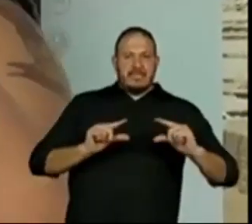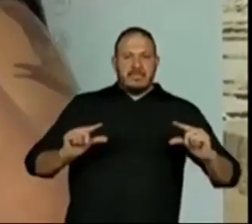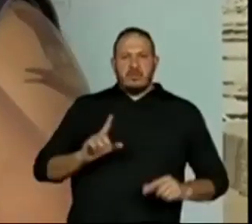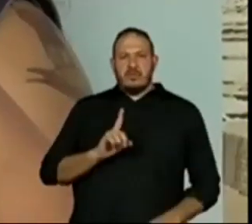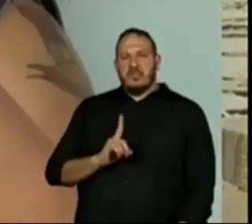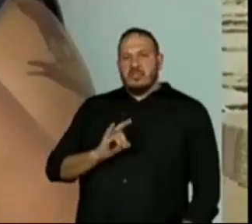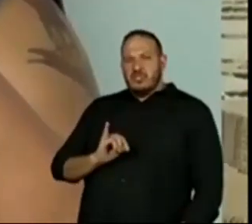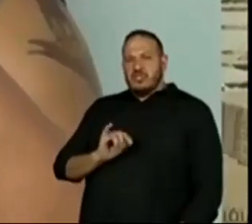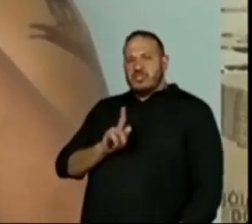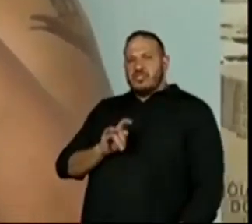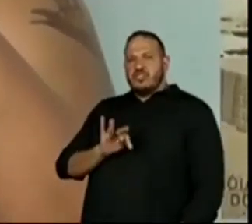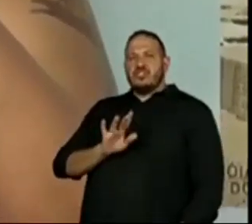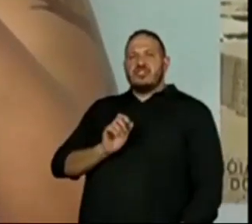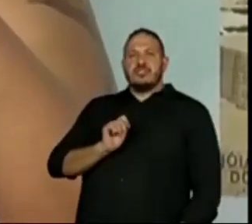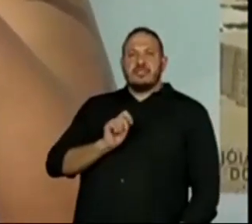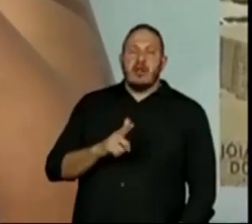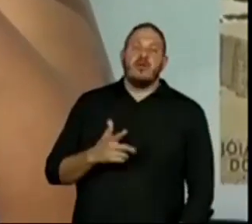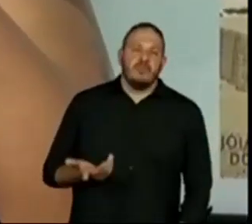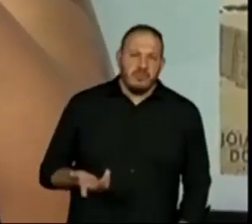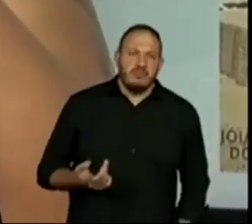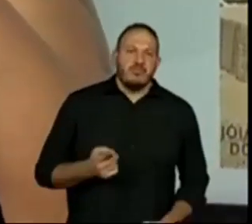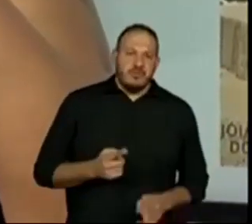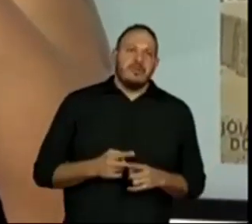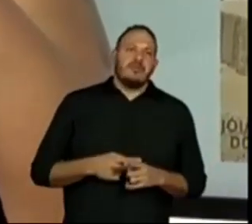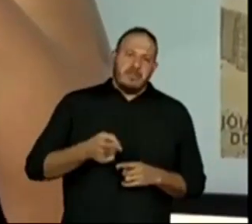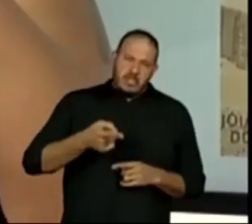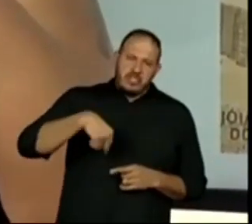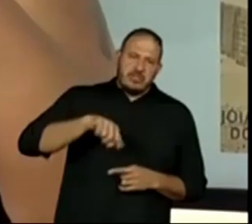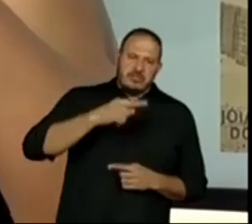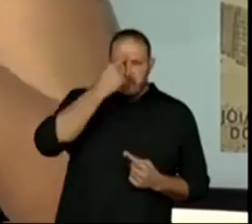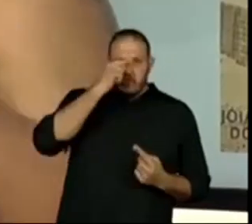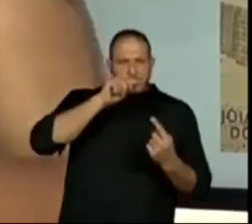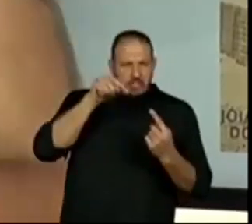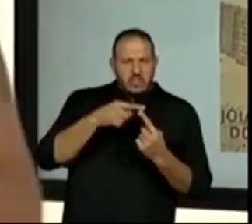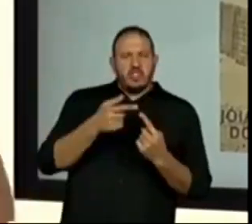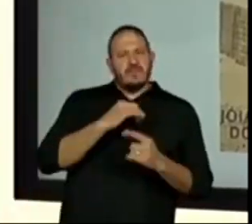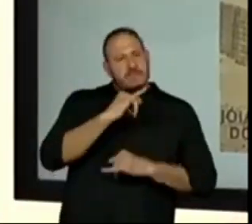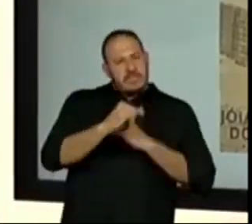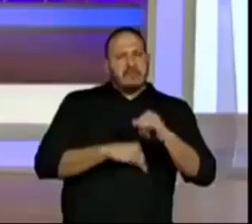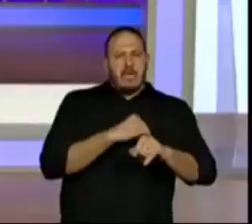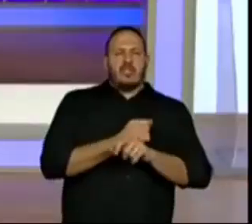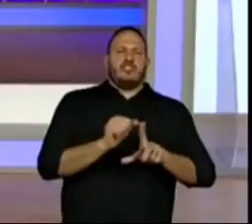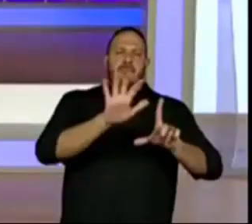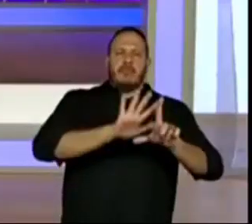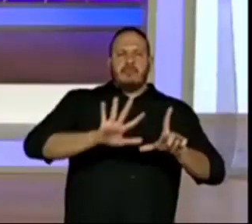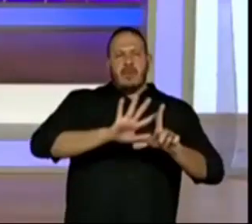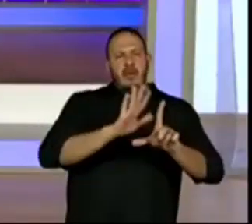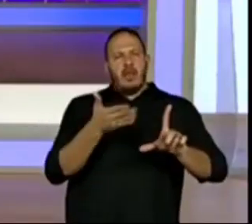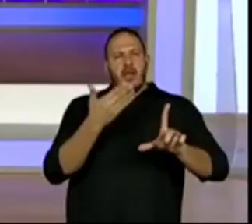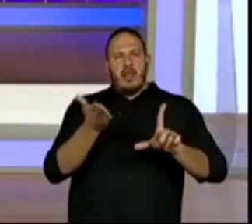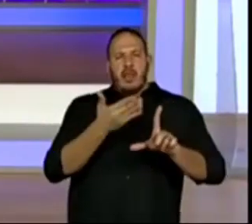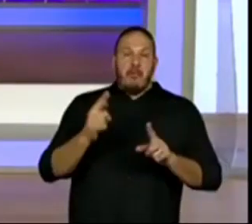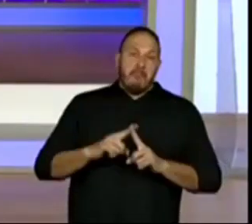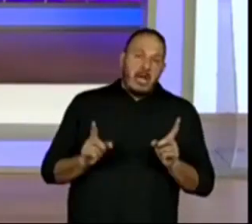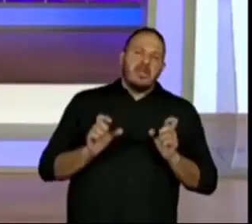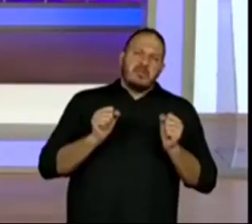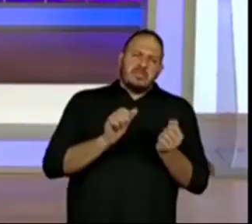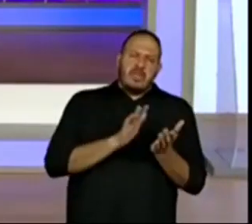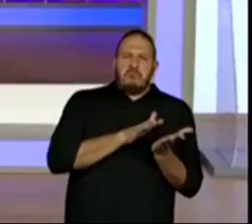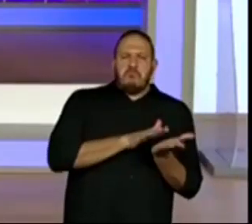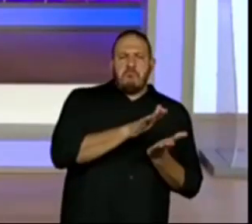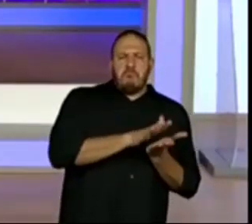porque justamente a gente, o objetivo final era digital, mas não impede vocês fazerem neste outro formato.